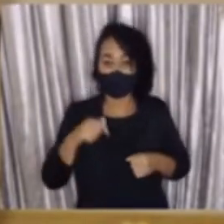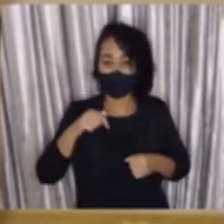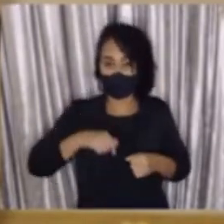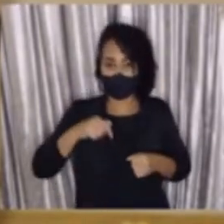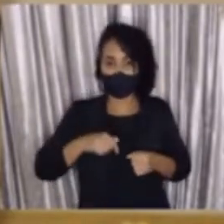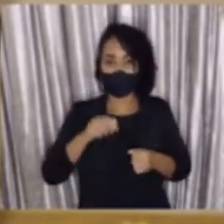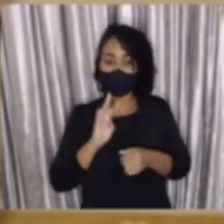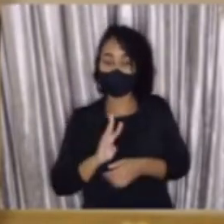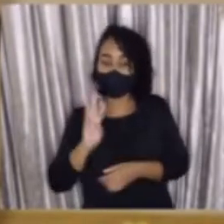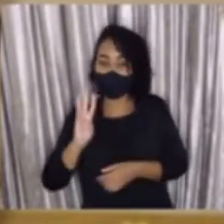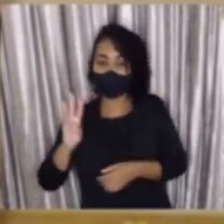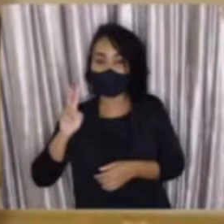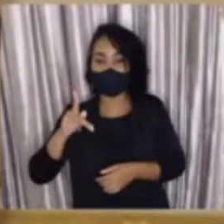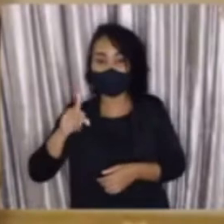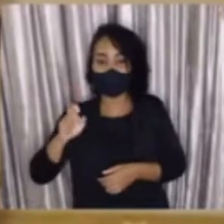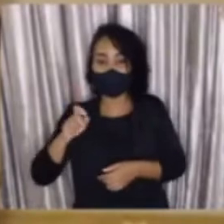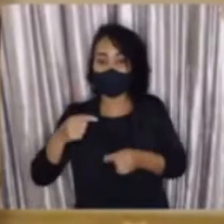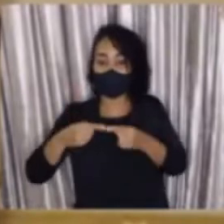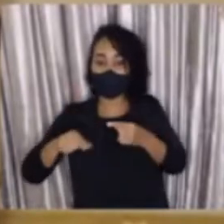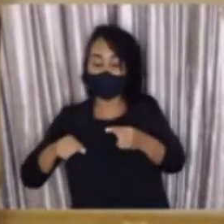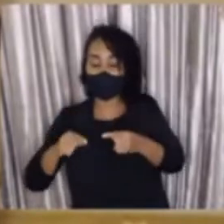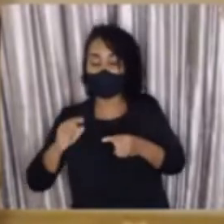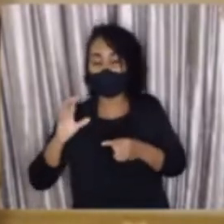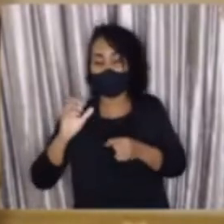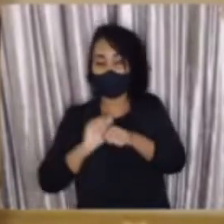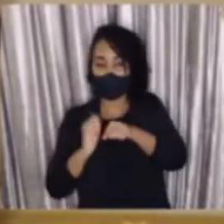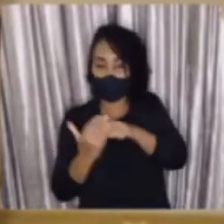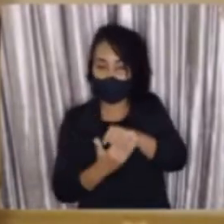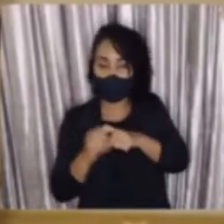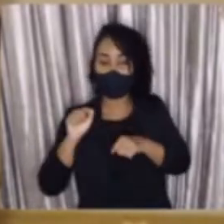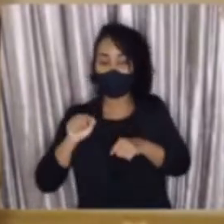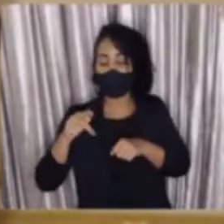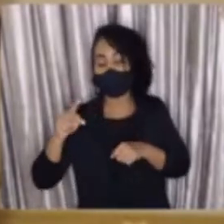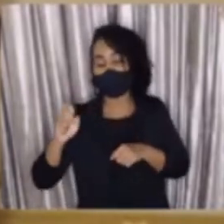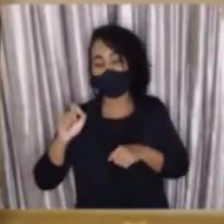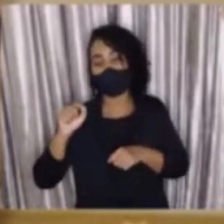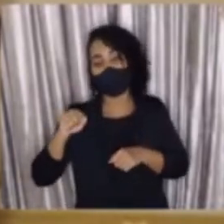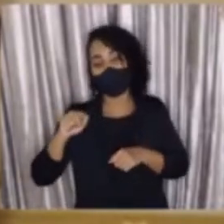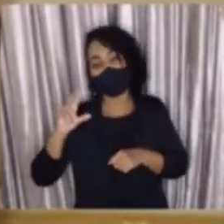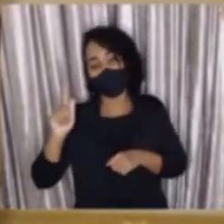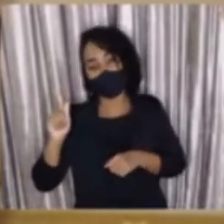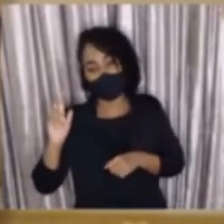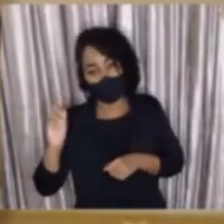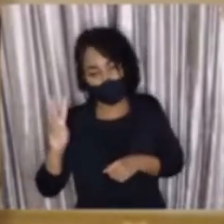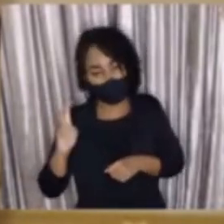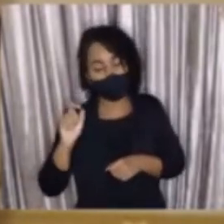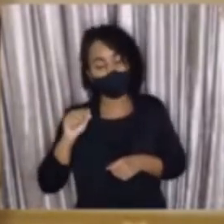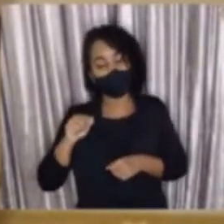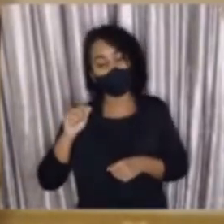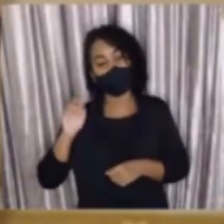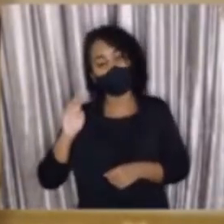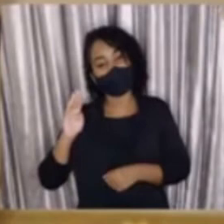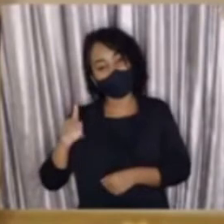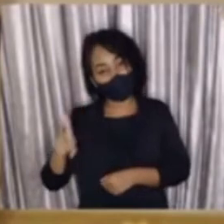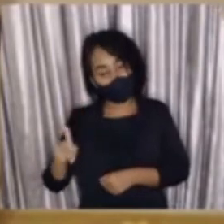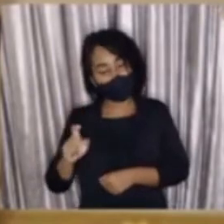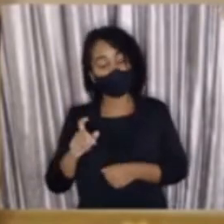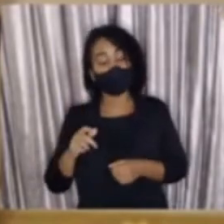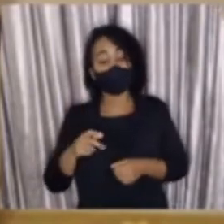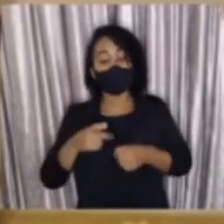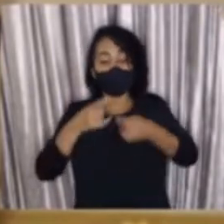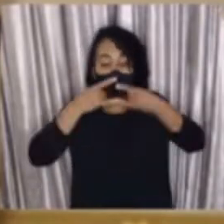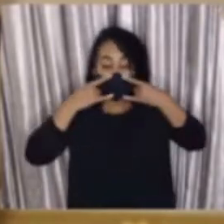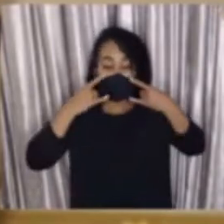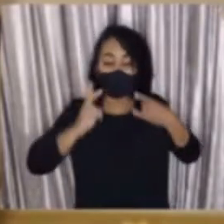disponíveis no nosso site pecontracoronavírus.pe.gov.br, que precisamos usar a máscara o tempo